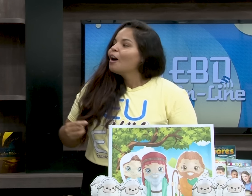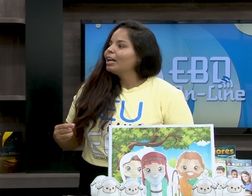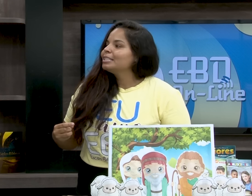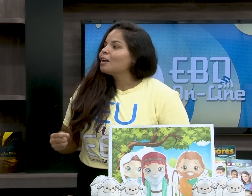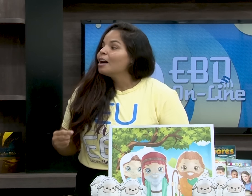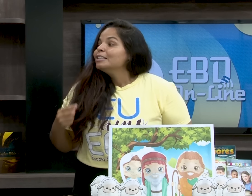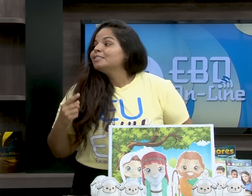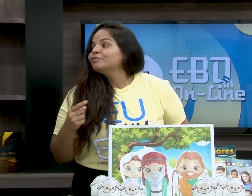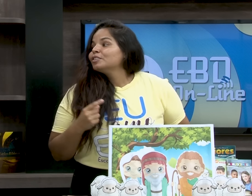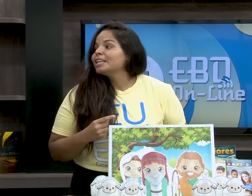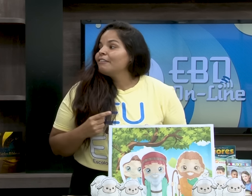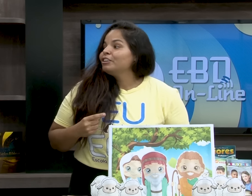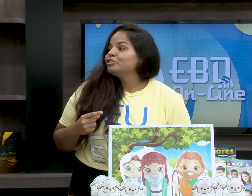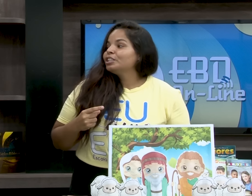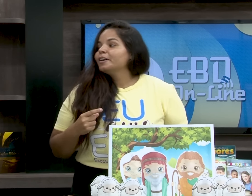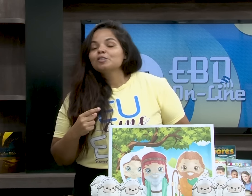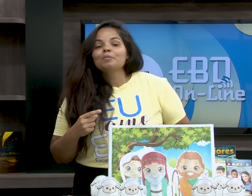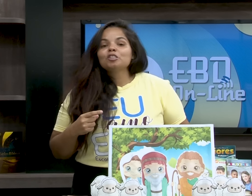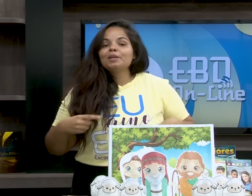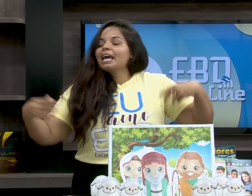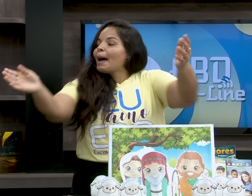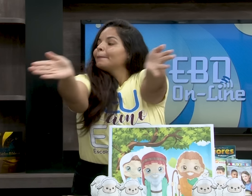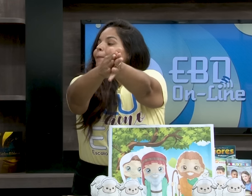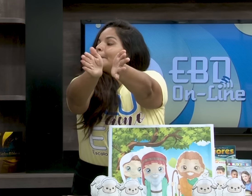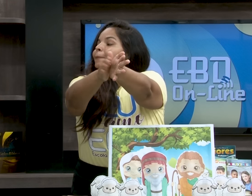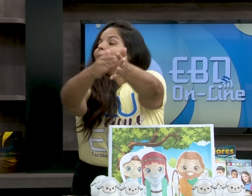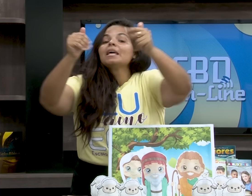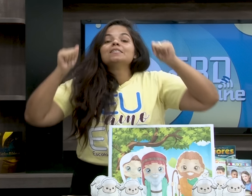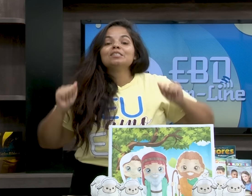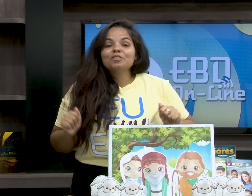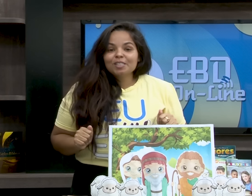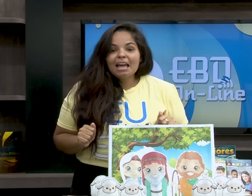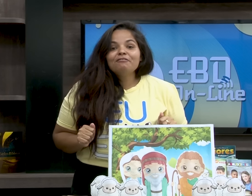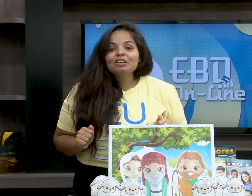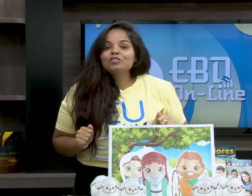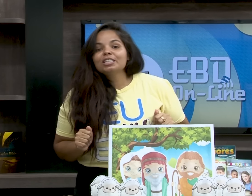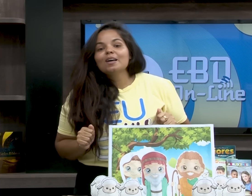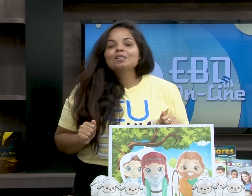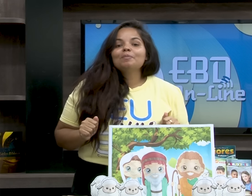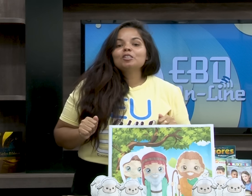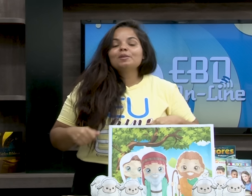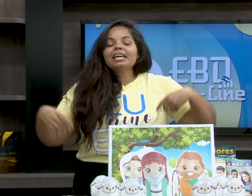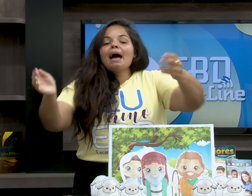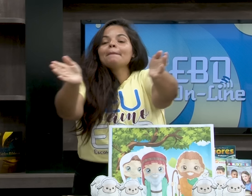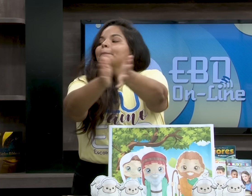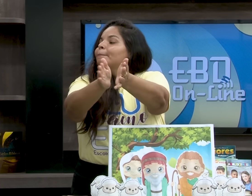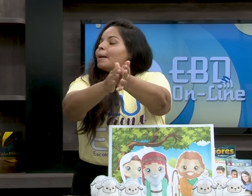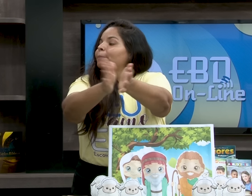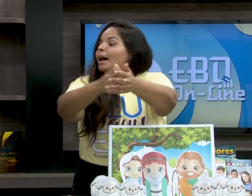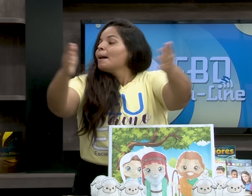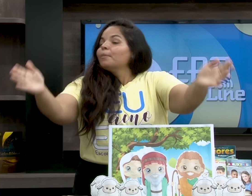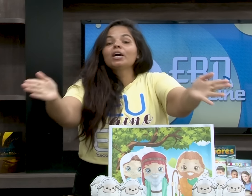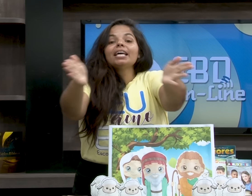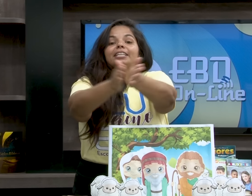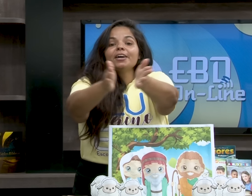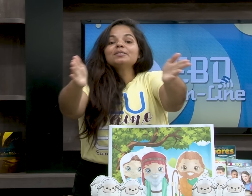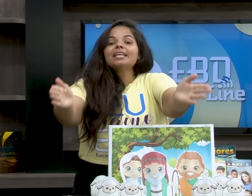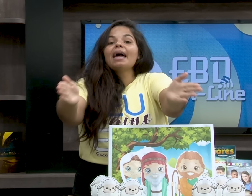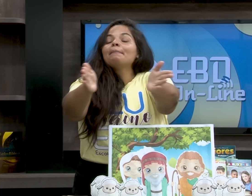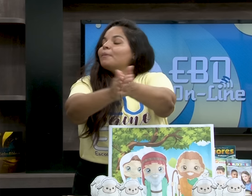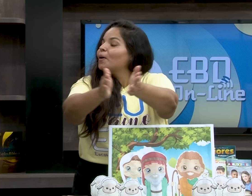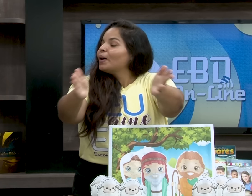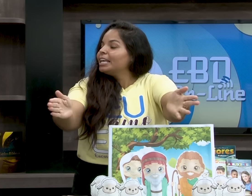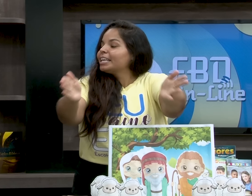tá certo? Olha só, se você é filho de Deus, não pode brigar. Se você é filho de Deus, não pode brigar. Porque